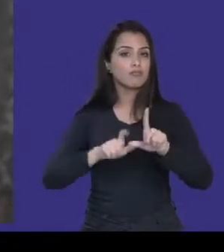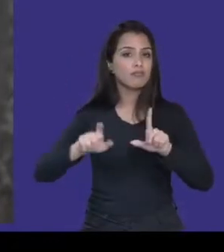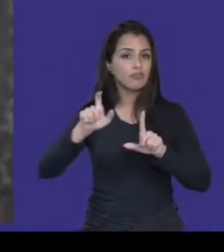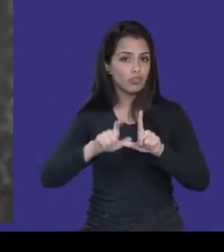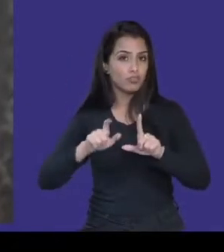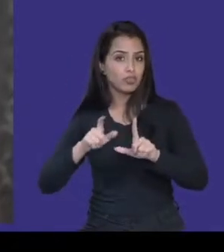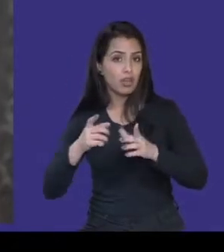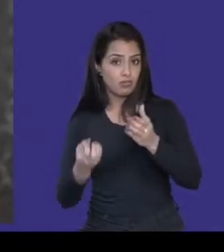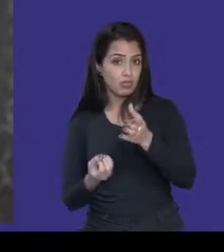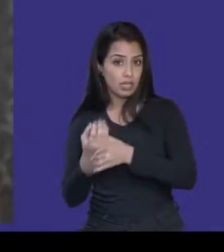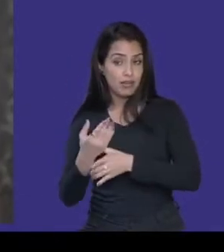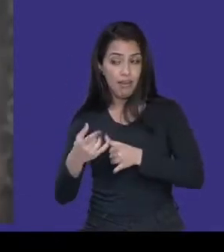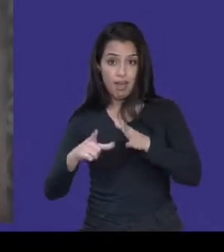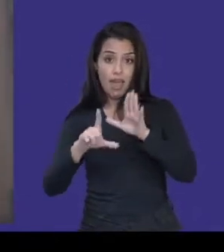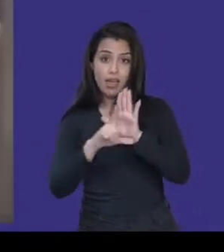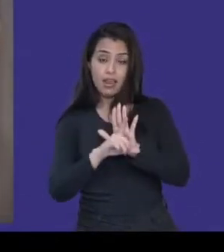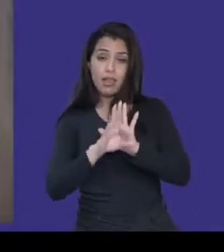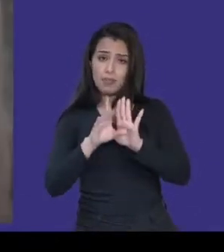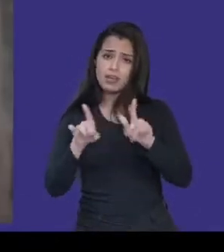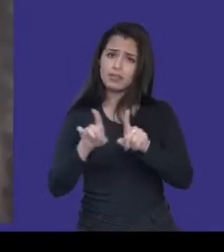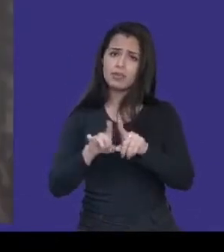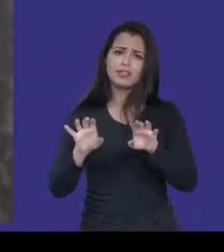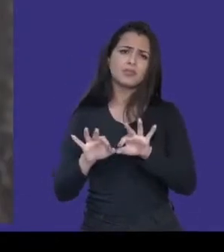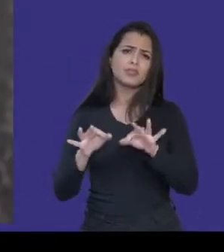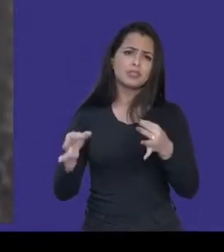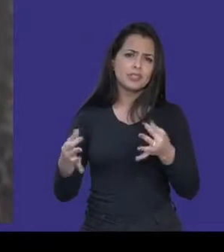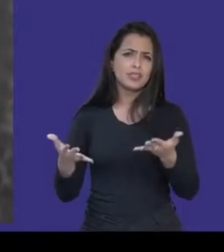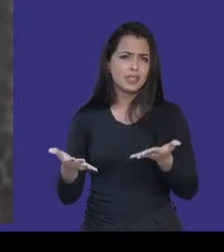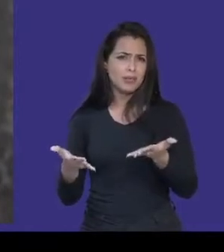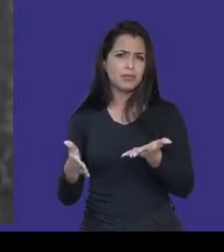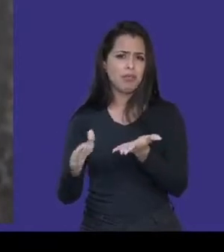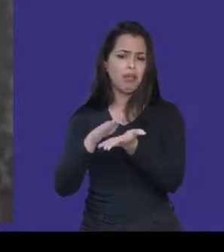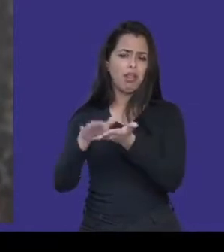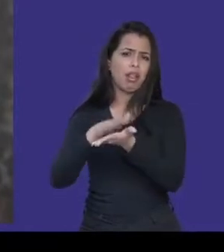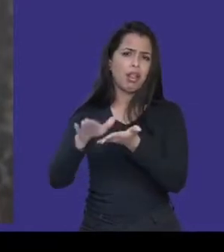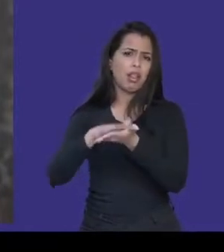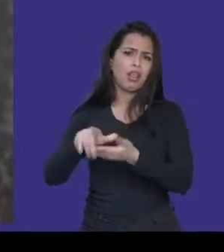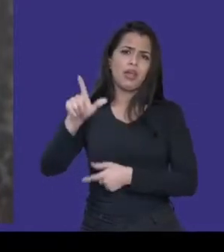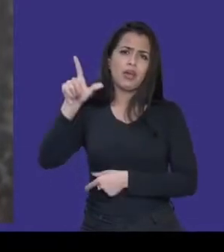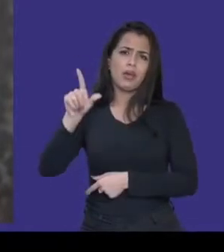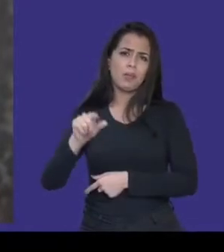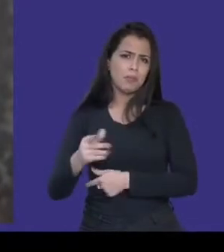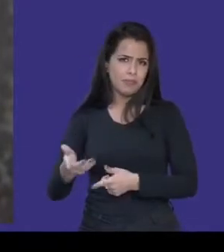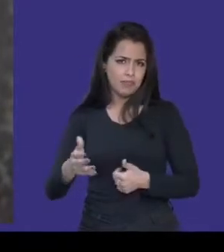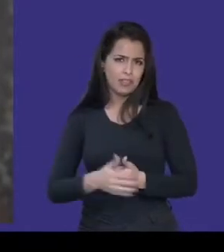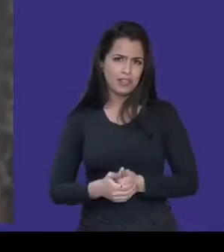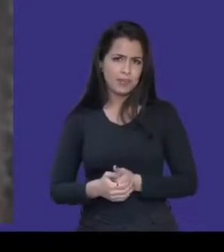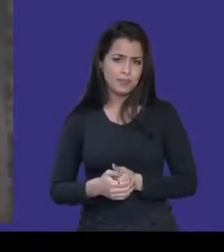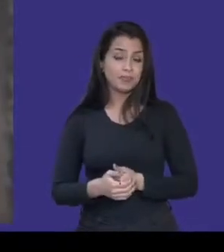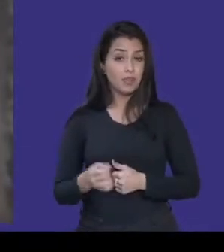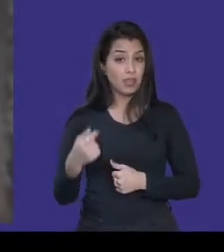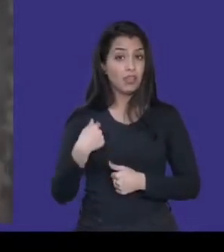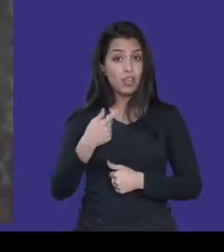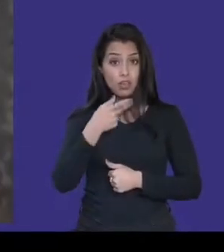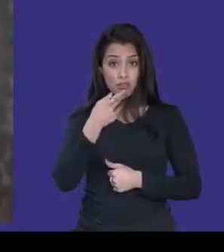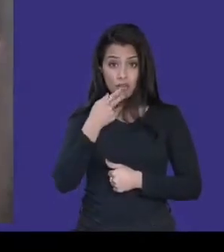imagina. E muito menos custoso em termos de investimento de capital também. Sem falar que, como eu disse, nós estamos falando de lei